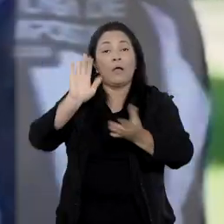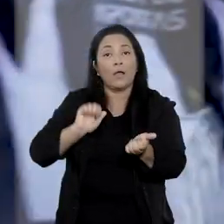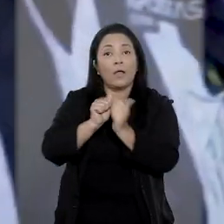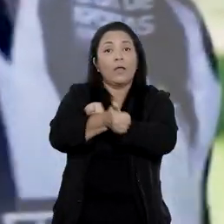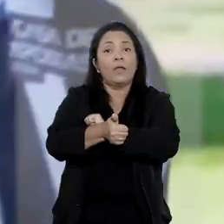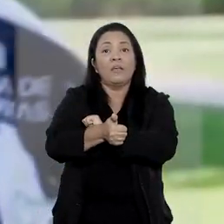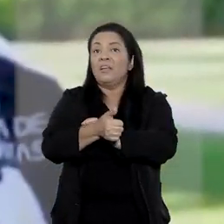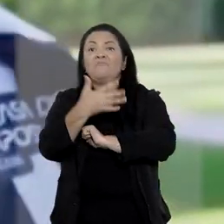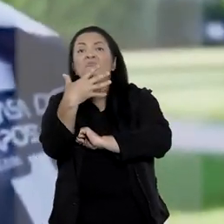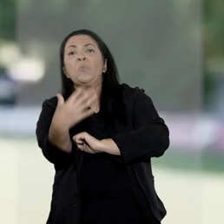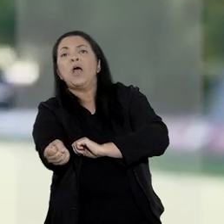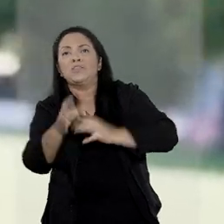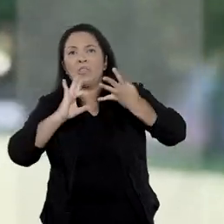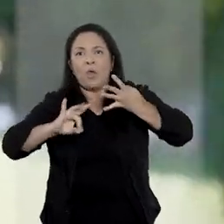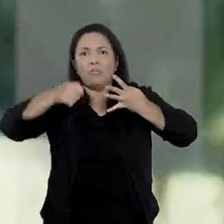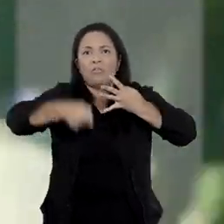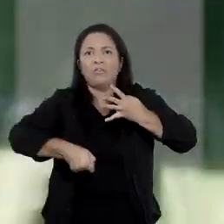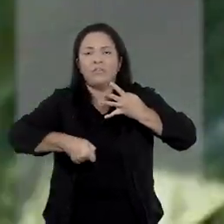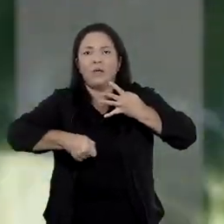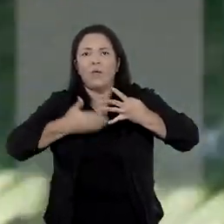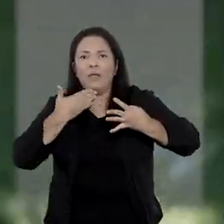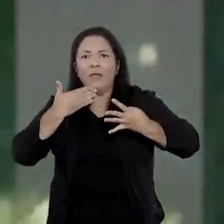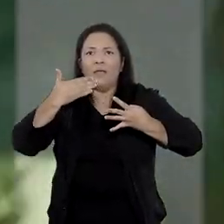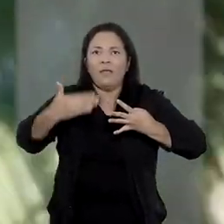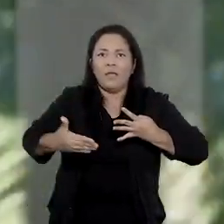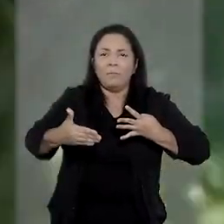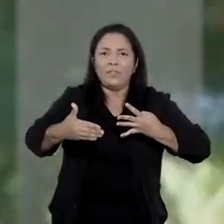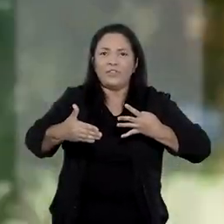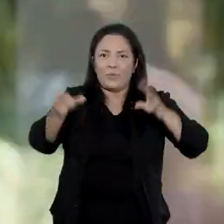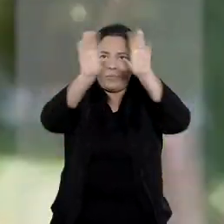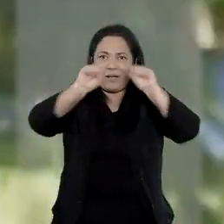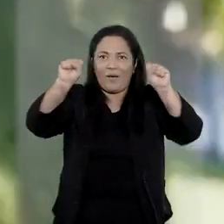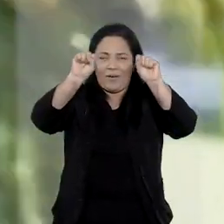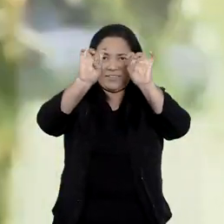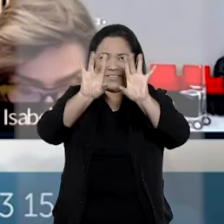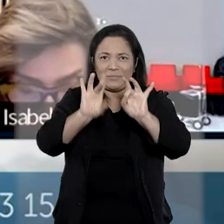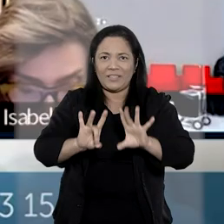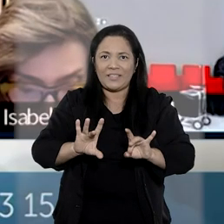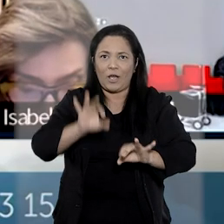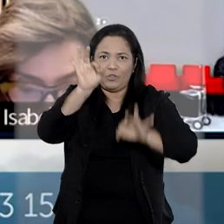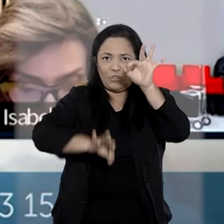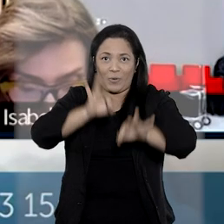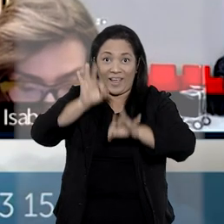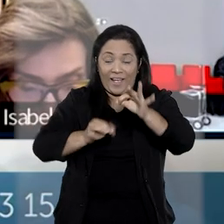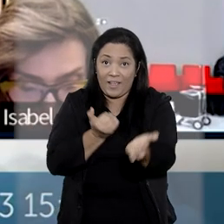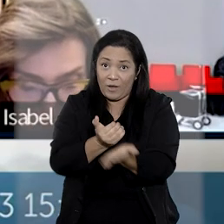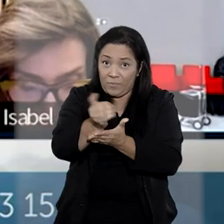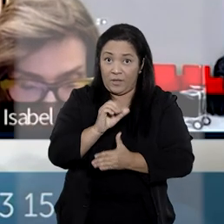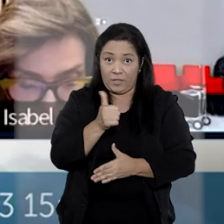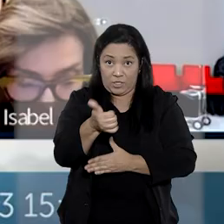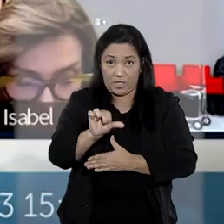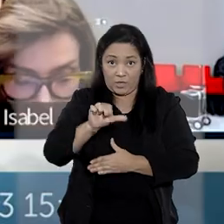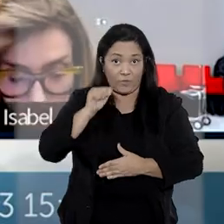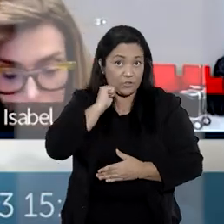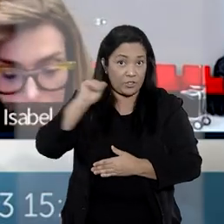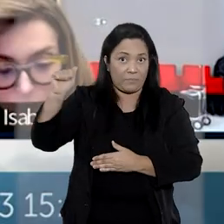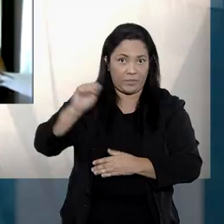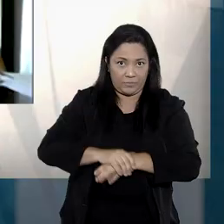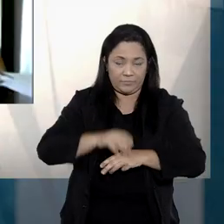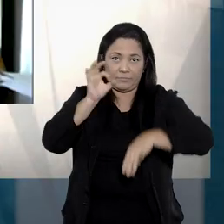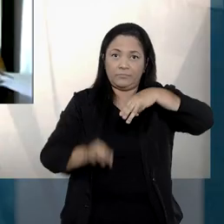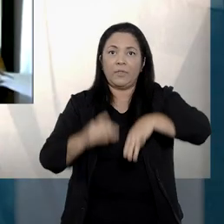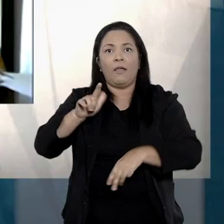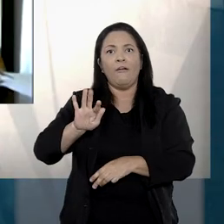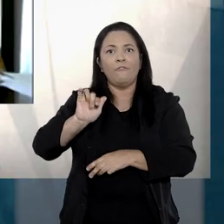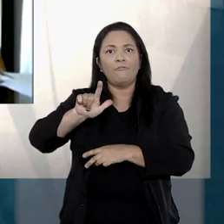decisão monocrática do relator, levando a discussão para análise da Corte Especial. O julgamento começou no dia 19 de abril.